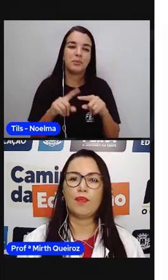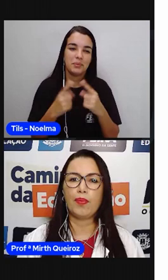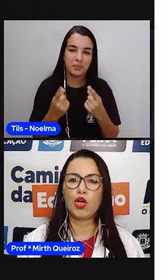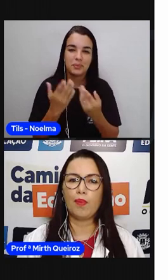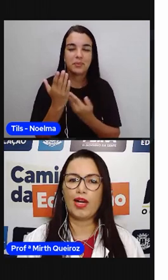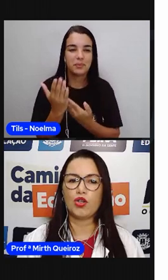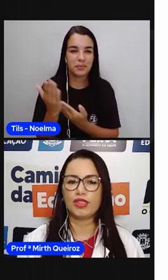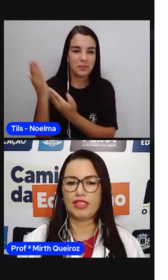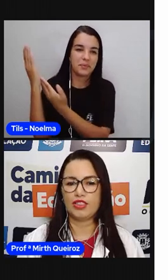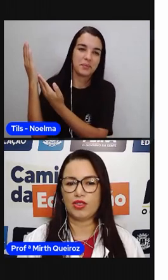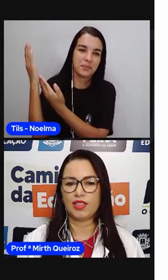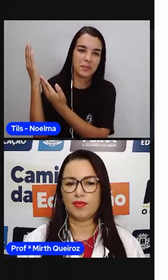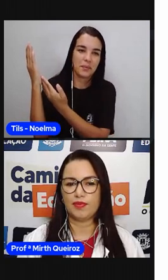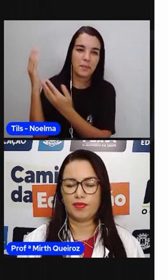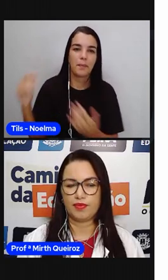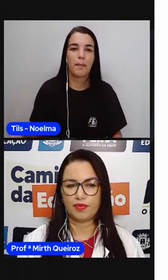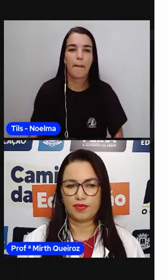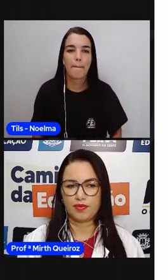palavra paroxítona.